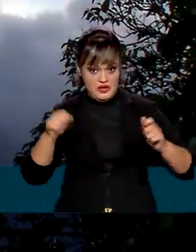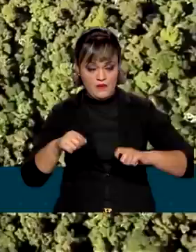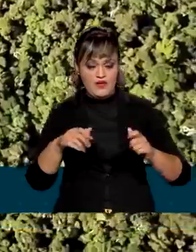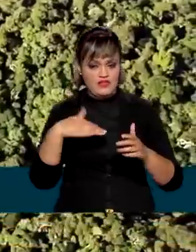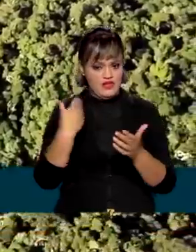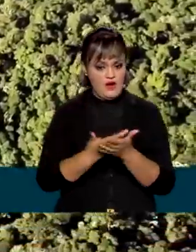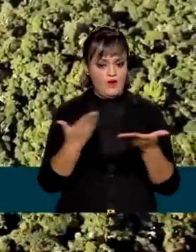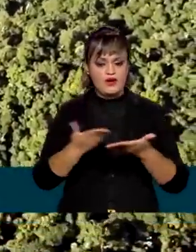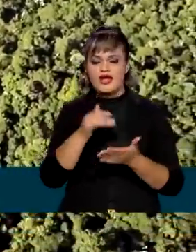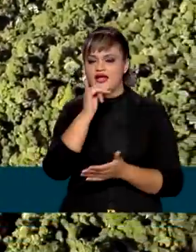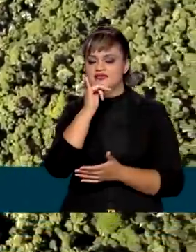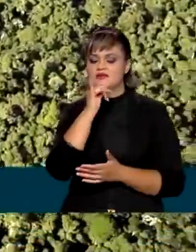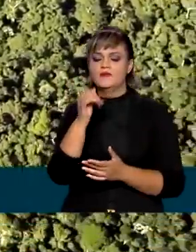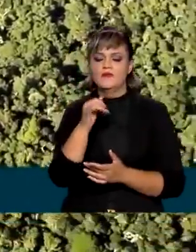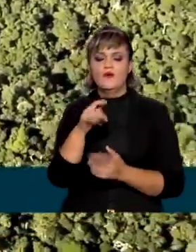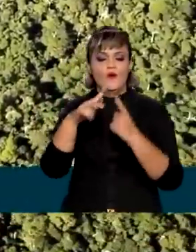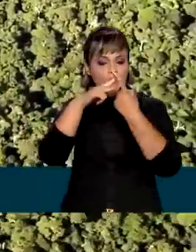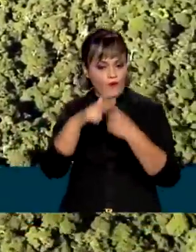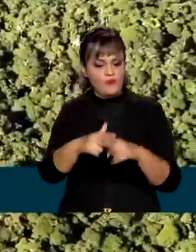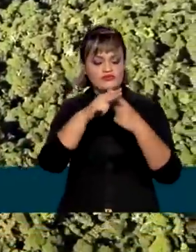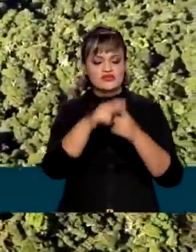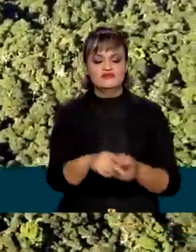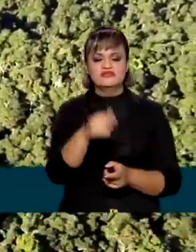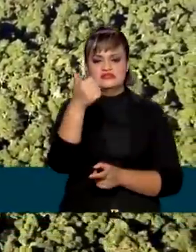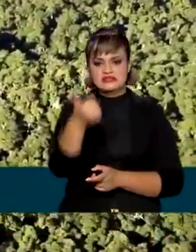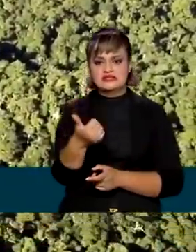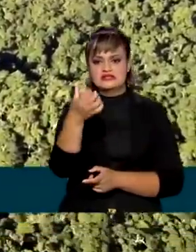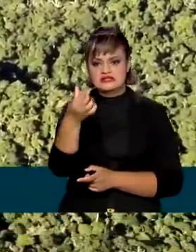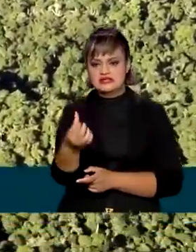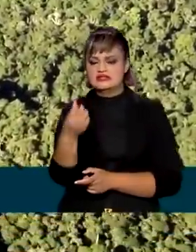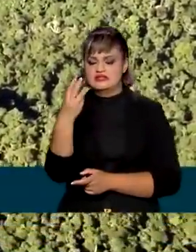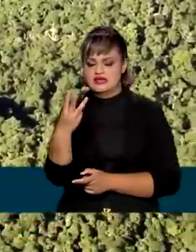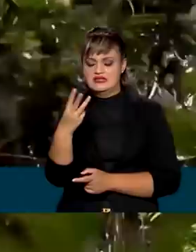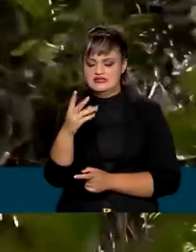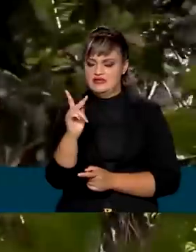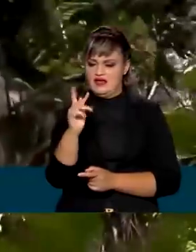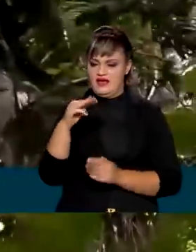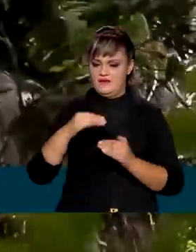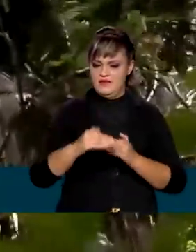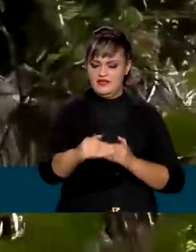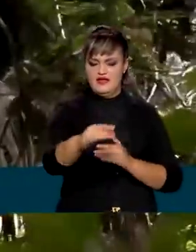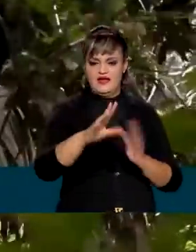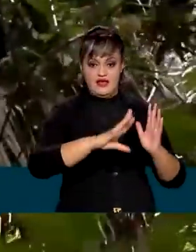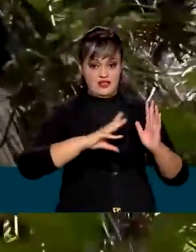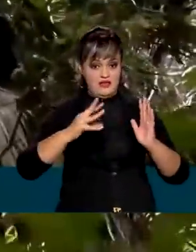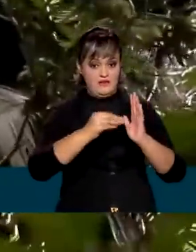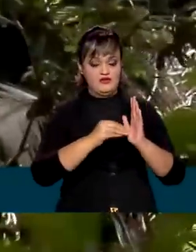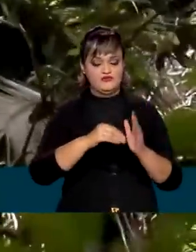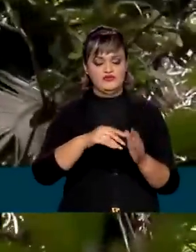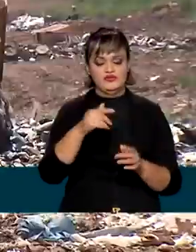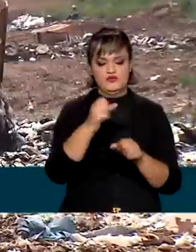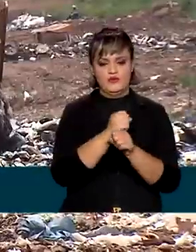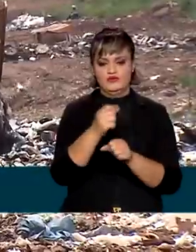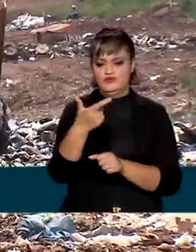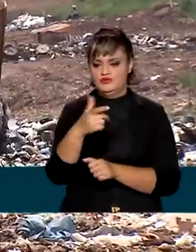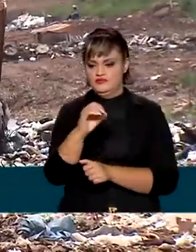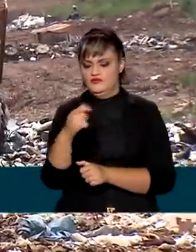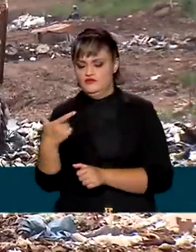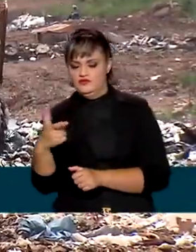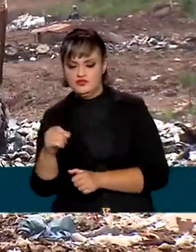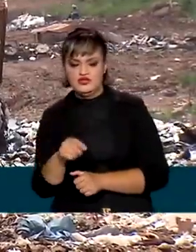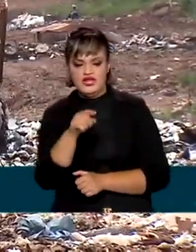até aqui, como a recuperação de 163 mil quilômetros quadrados da Amazônia Legal em 2020, a